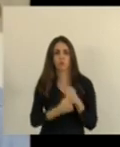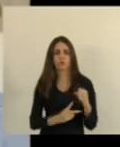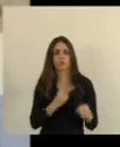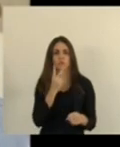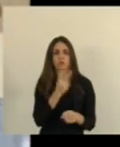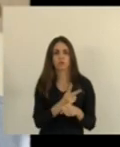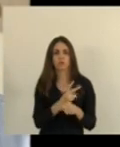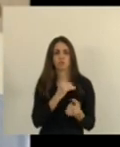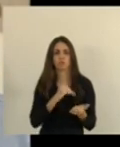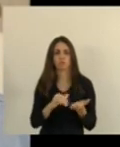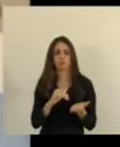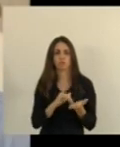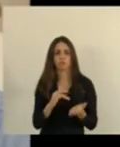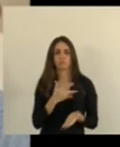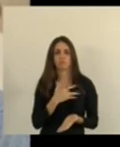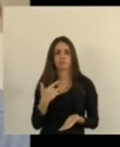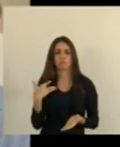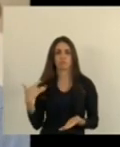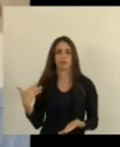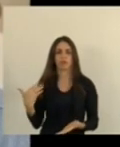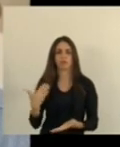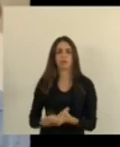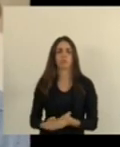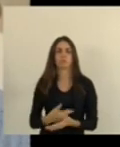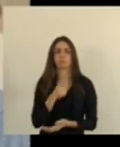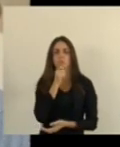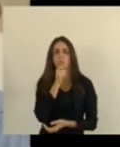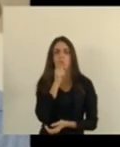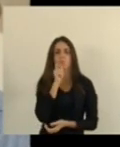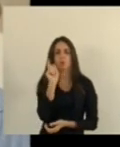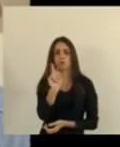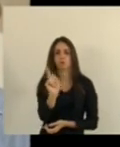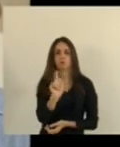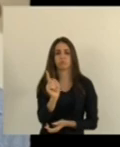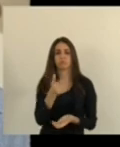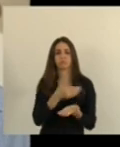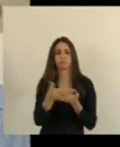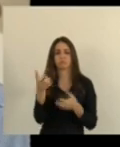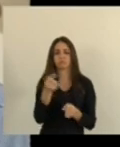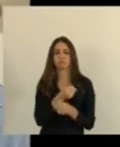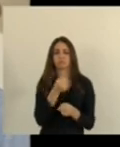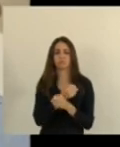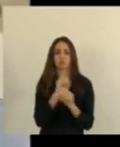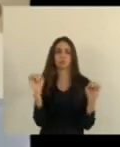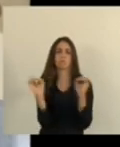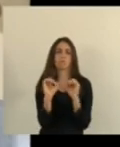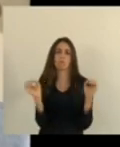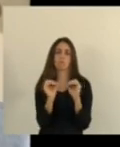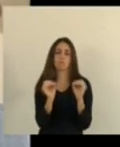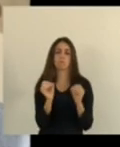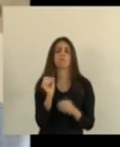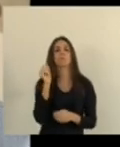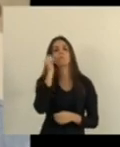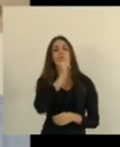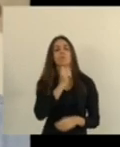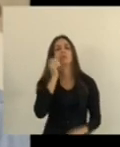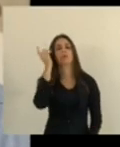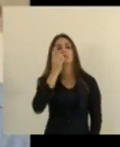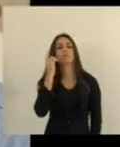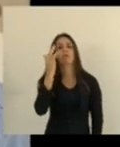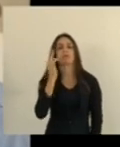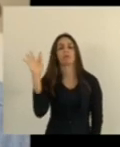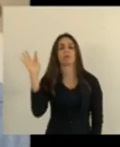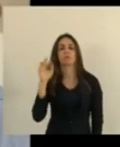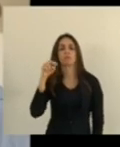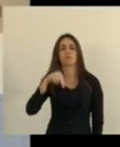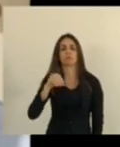secretaria e até hoje ainda não temos início a obra a deputada norma deputada federal